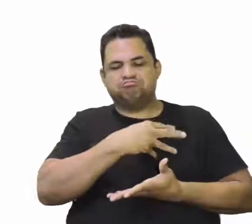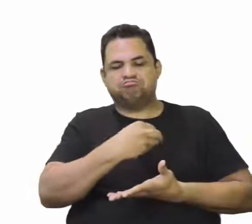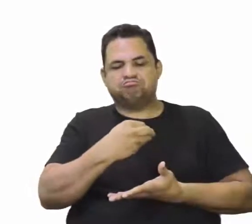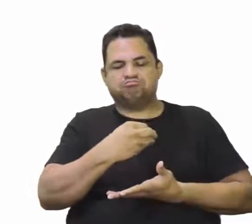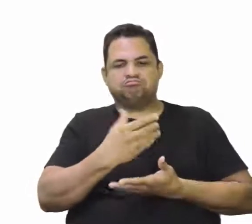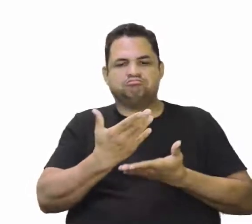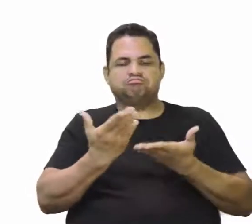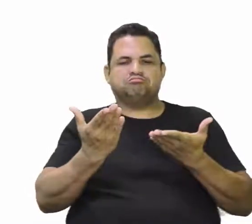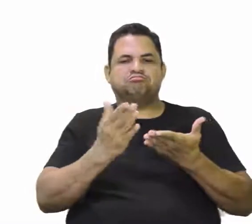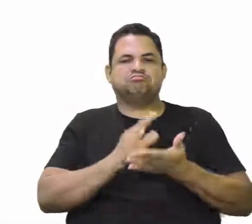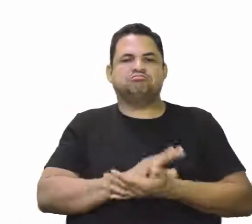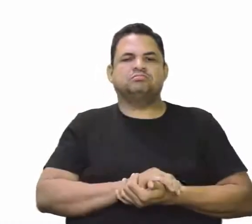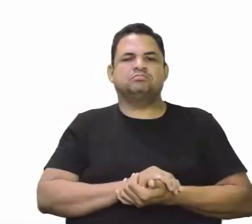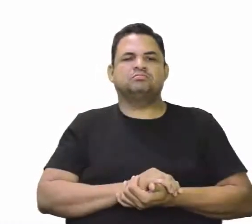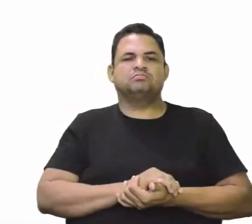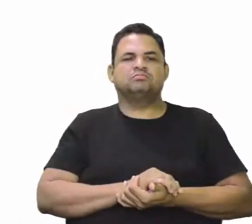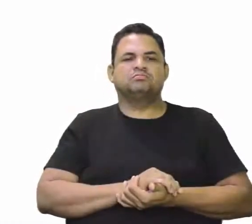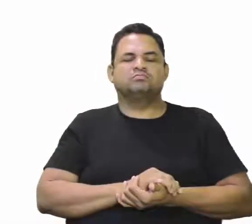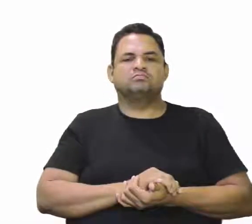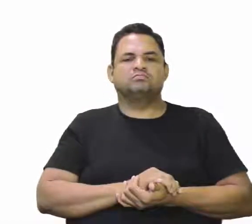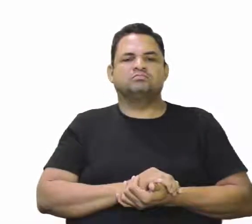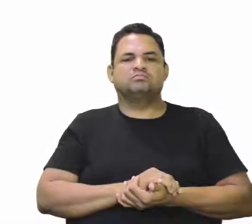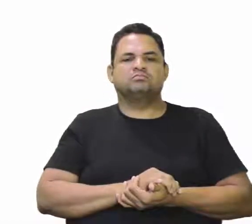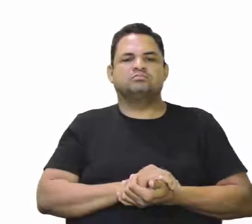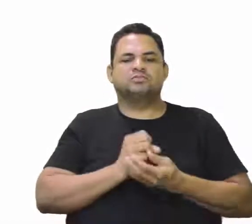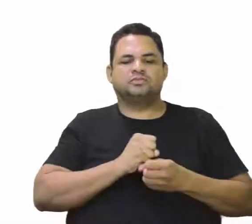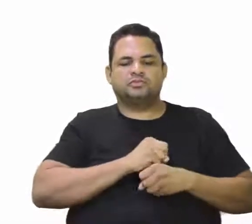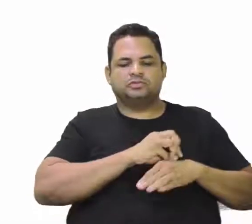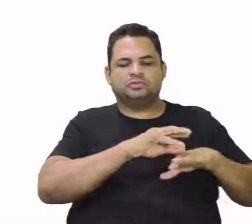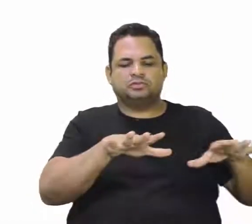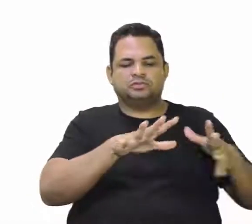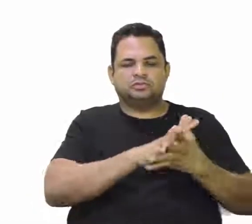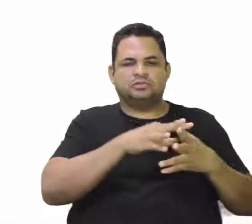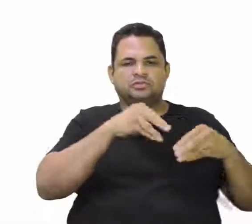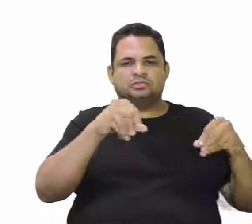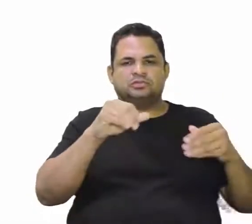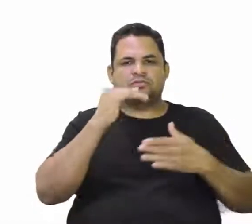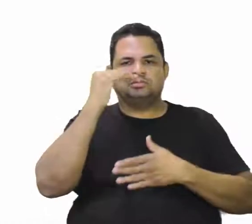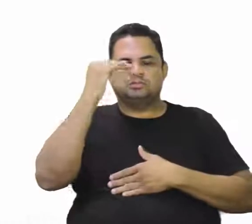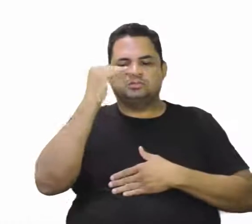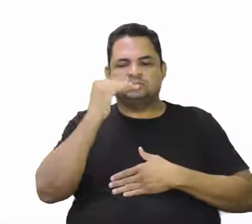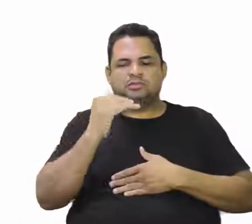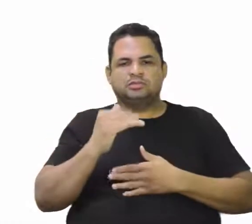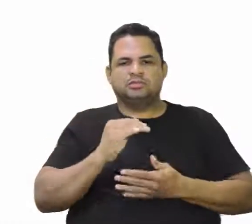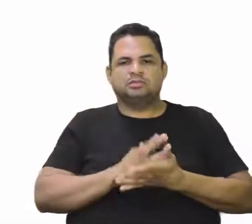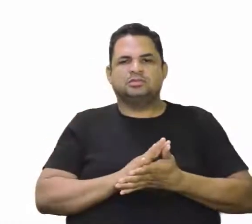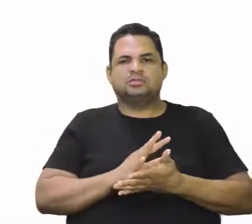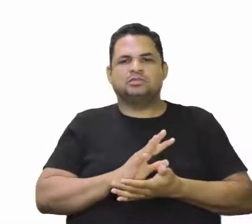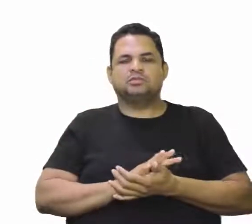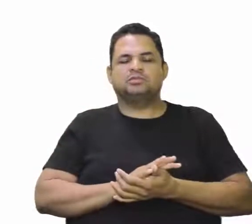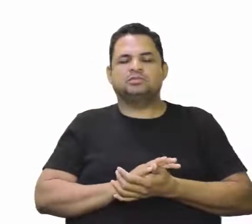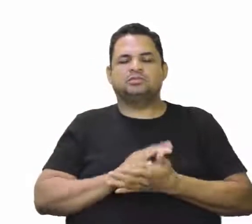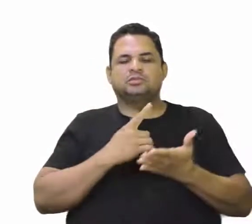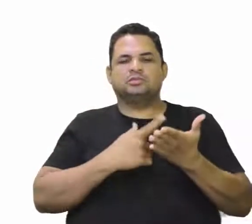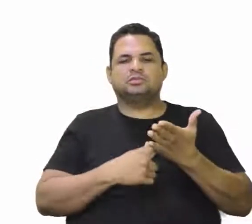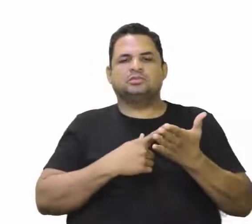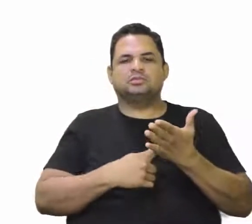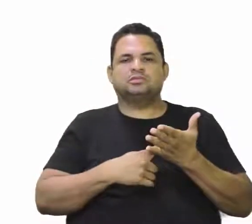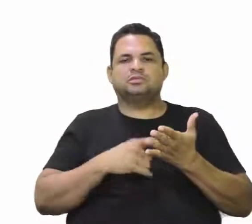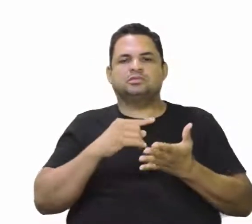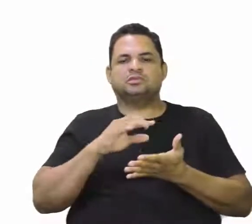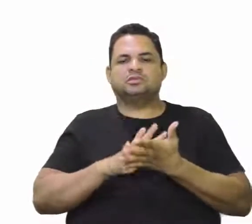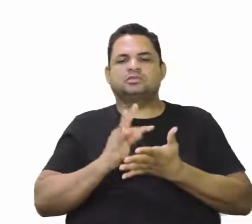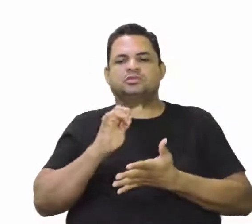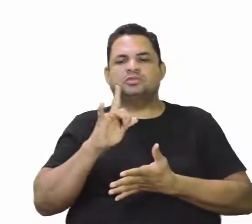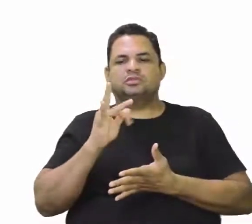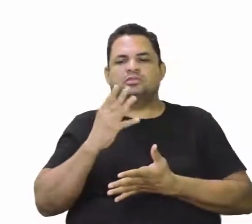e foram distribuídos faixas de terra que iam do Tratado de Tordesilhas até a costa brasileira,